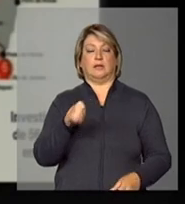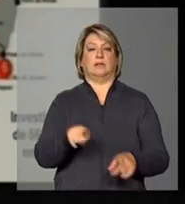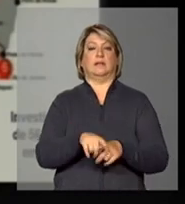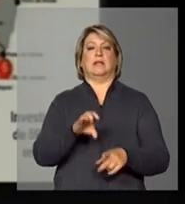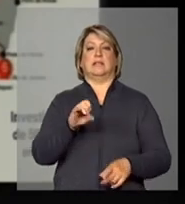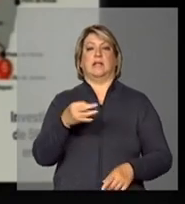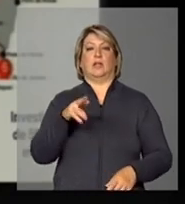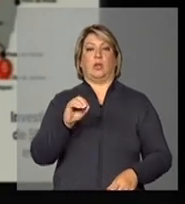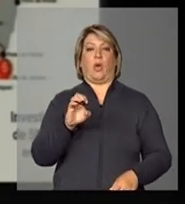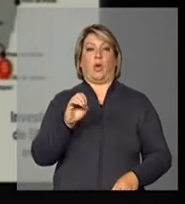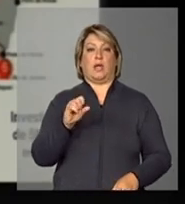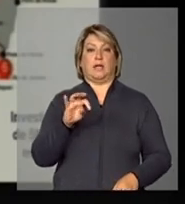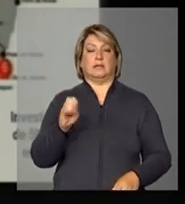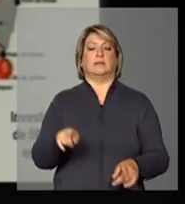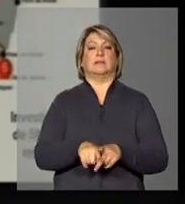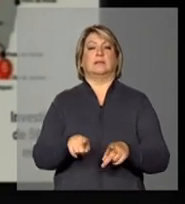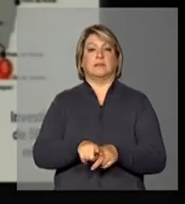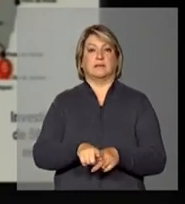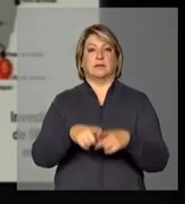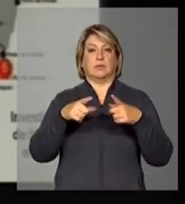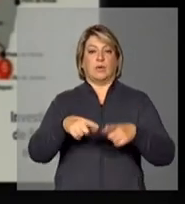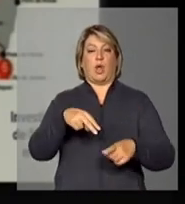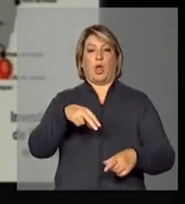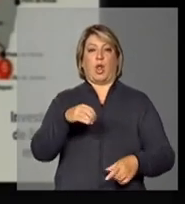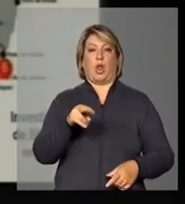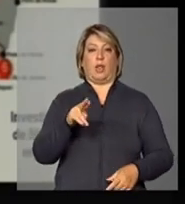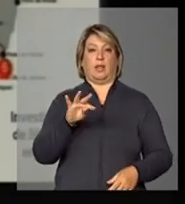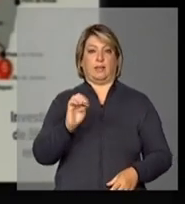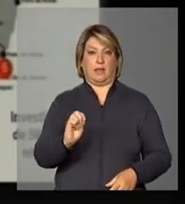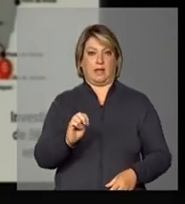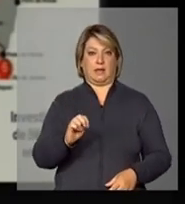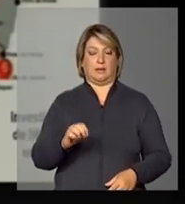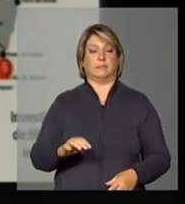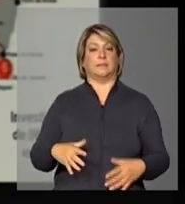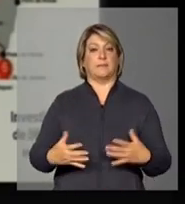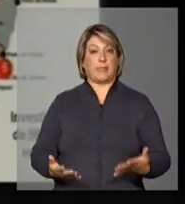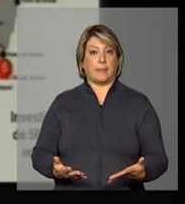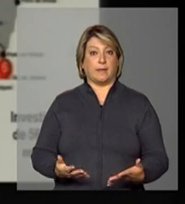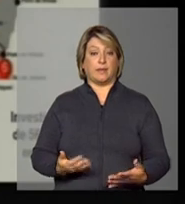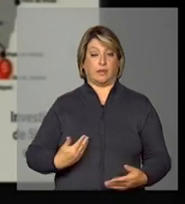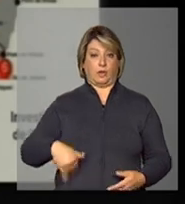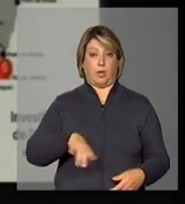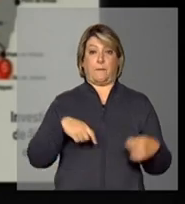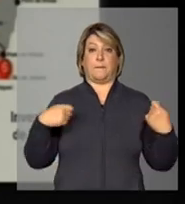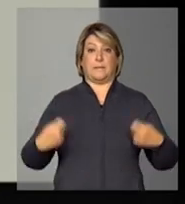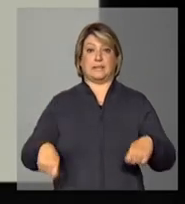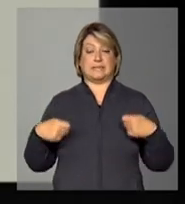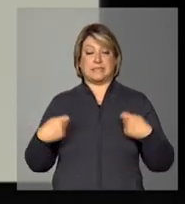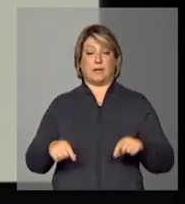-oeste e na região norte e nós precisamos na linha do que foi